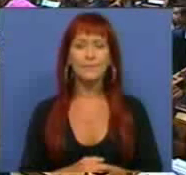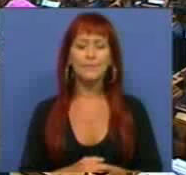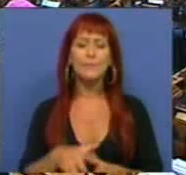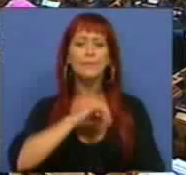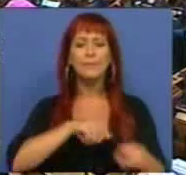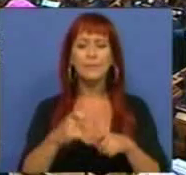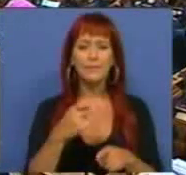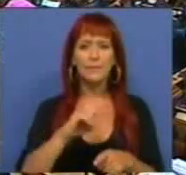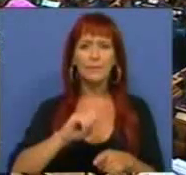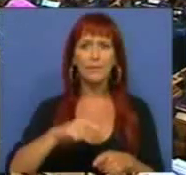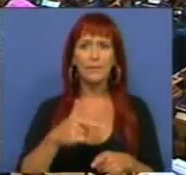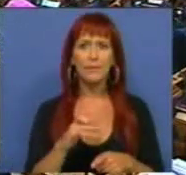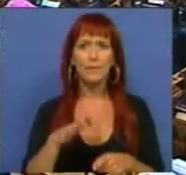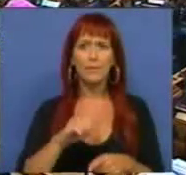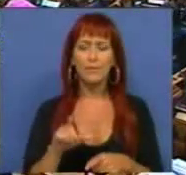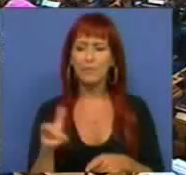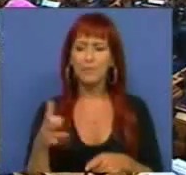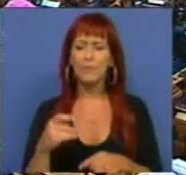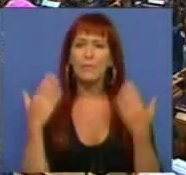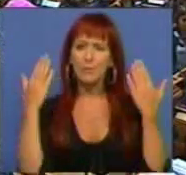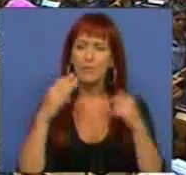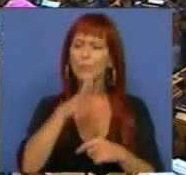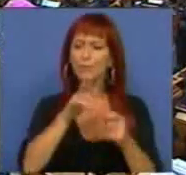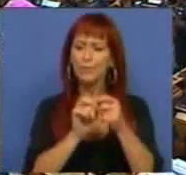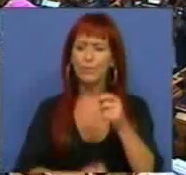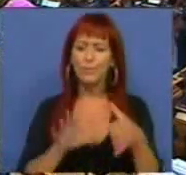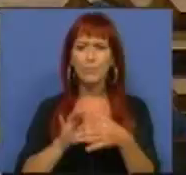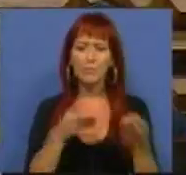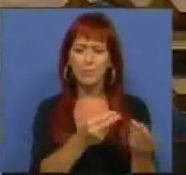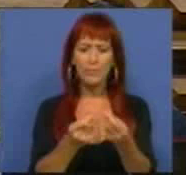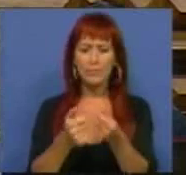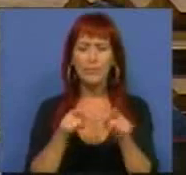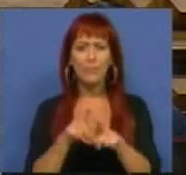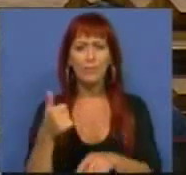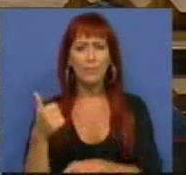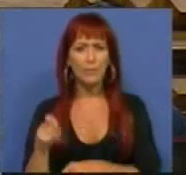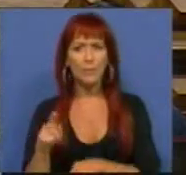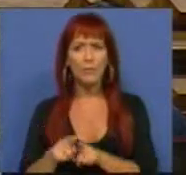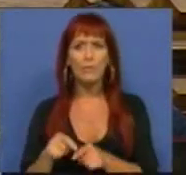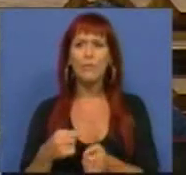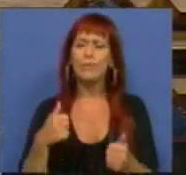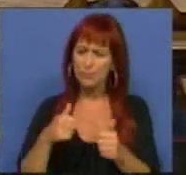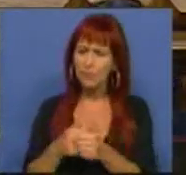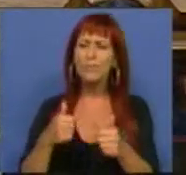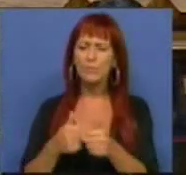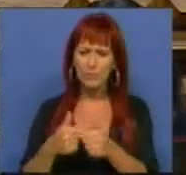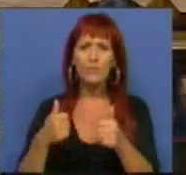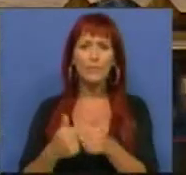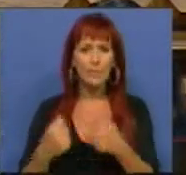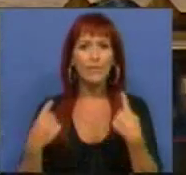Sr. Deputado Agostinho Lopes, saúdo a sua intervenção sobre uma matéria que o Bloco de Esquerda tem acompanhado